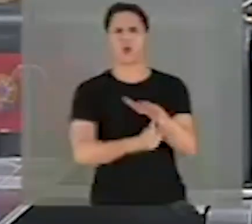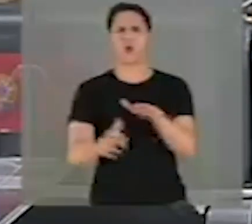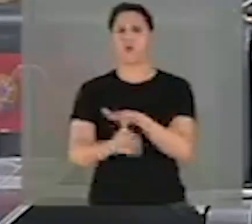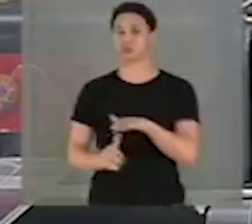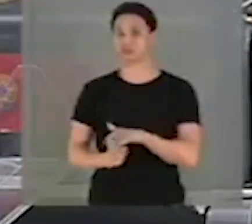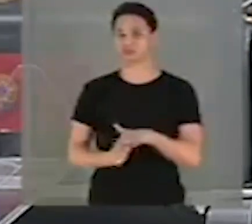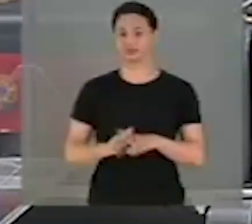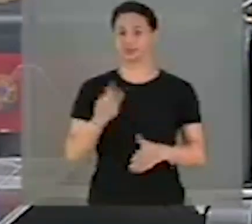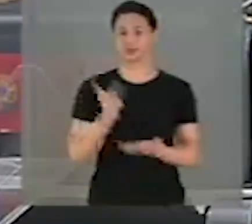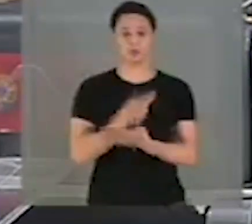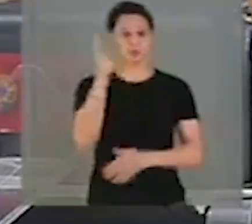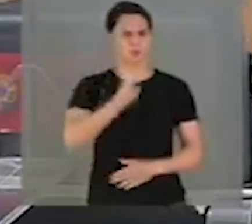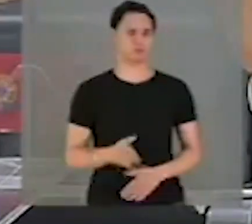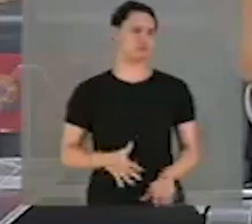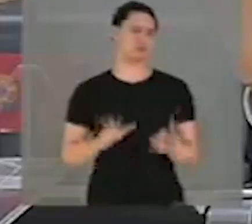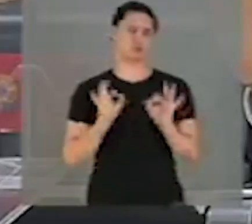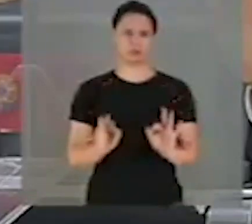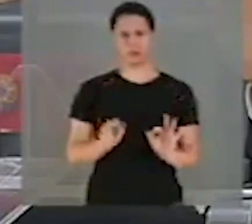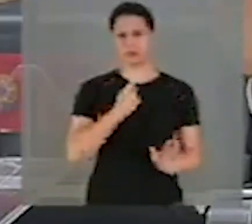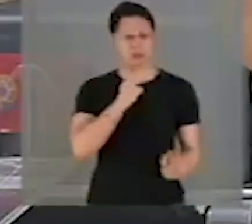E aí está tudo certo, ninguém fala nisso.